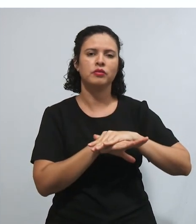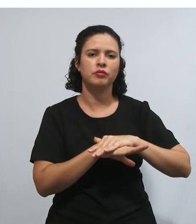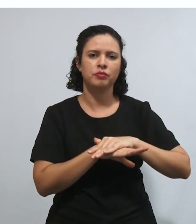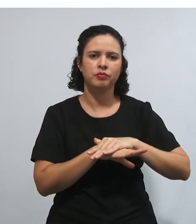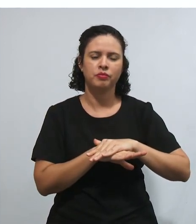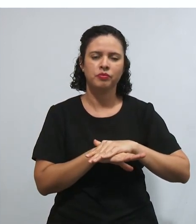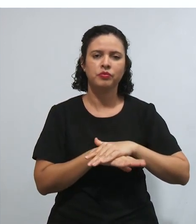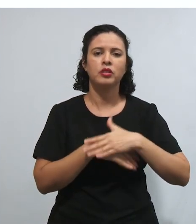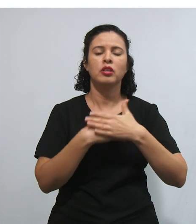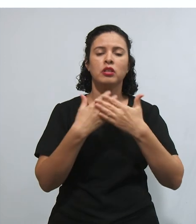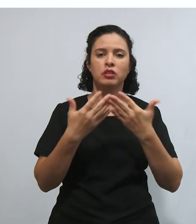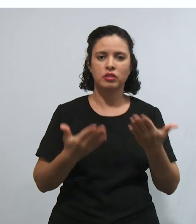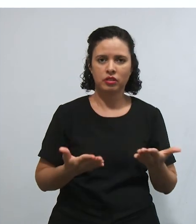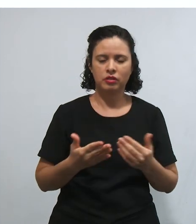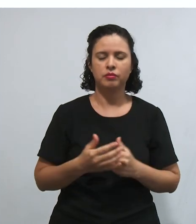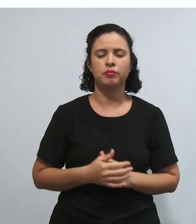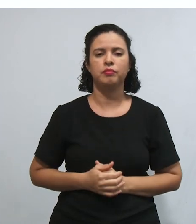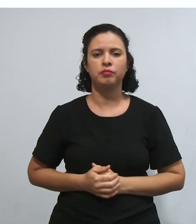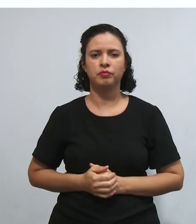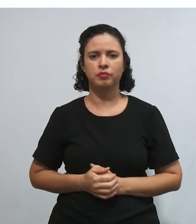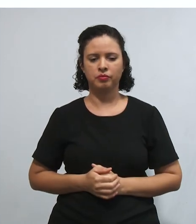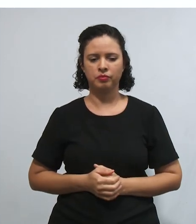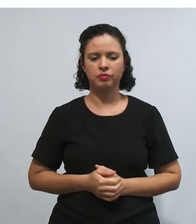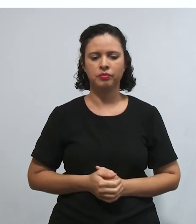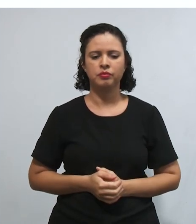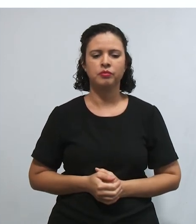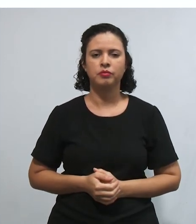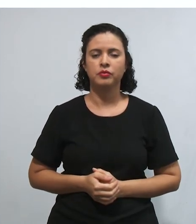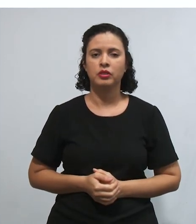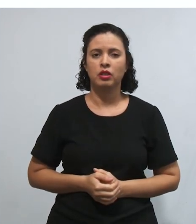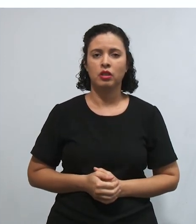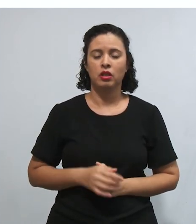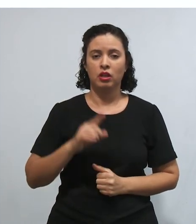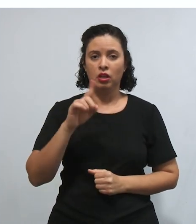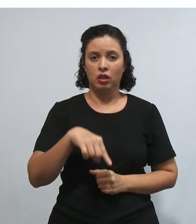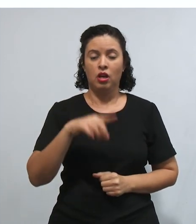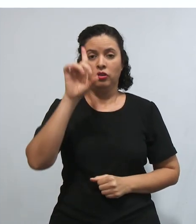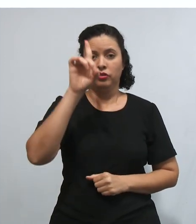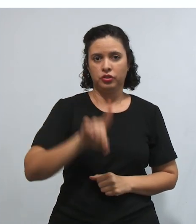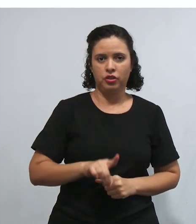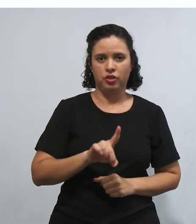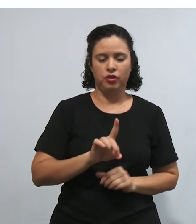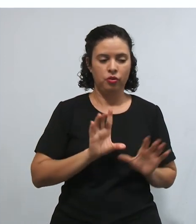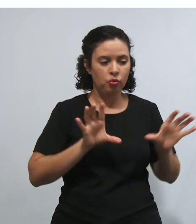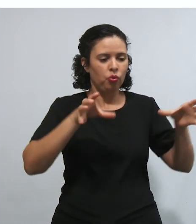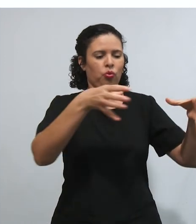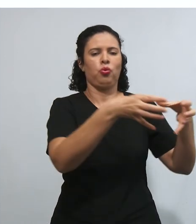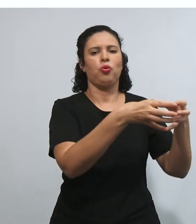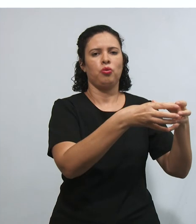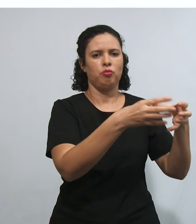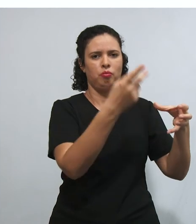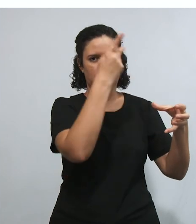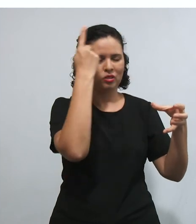reserva do possível, ela é preza pelo direito da maioria. O que o Estado pensa? Ele vai